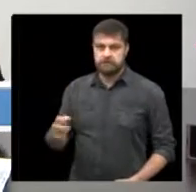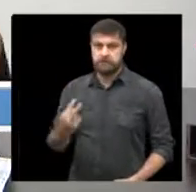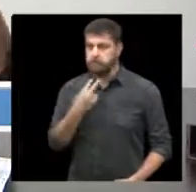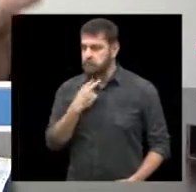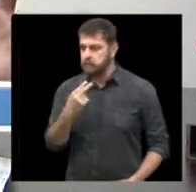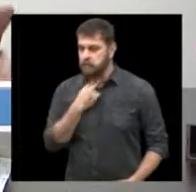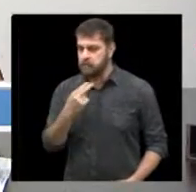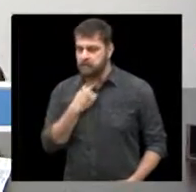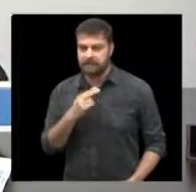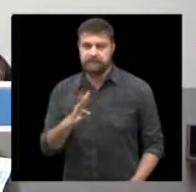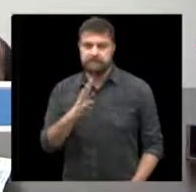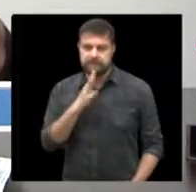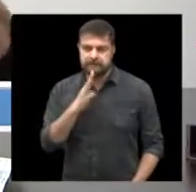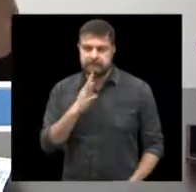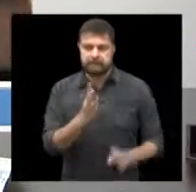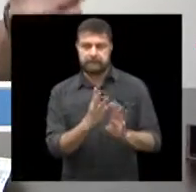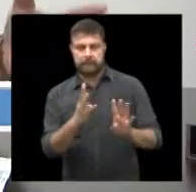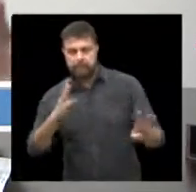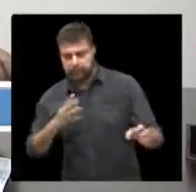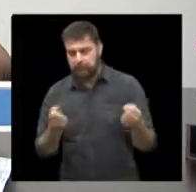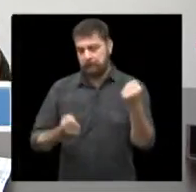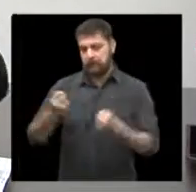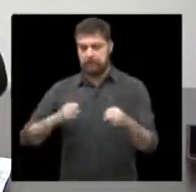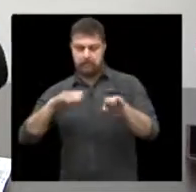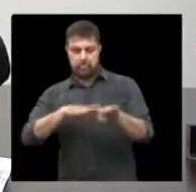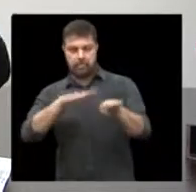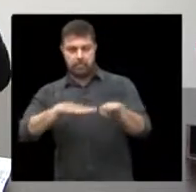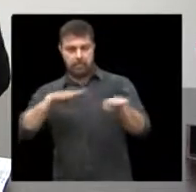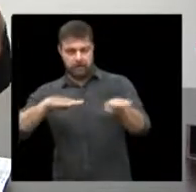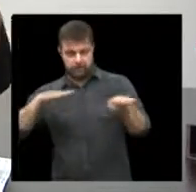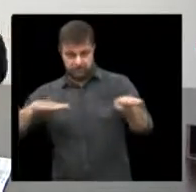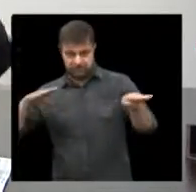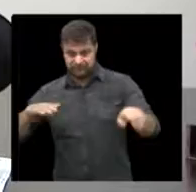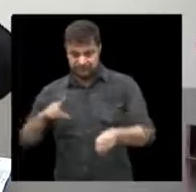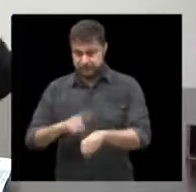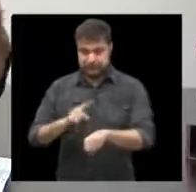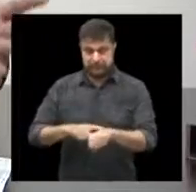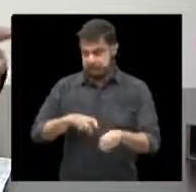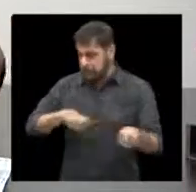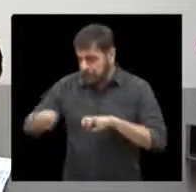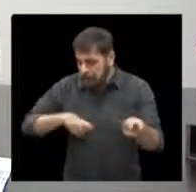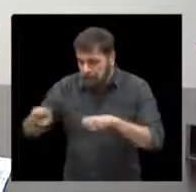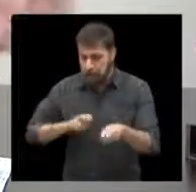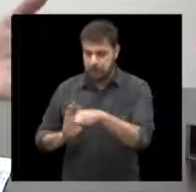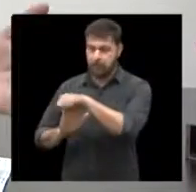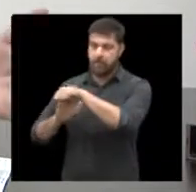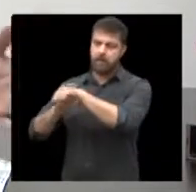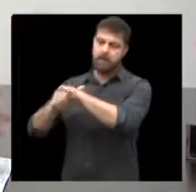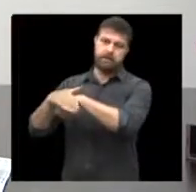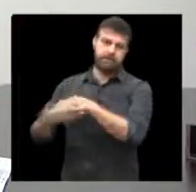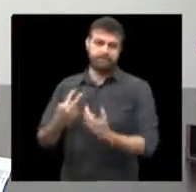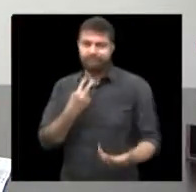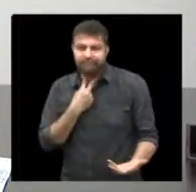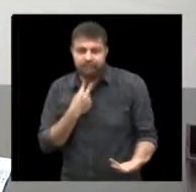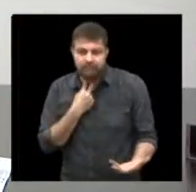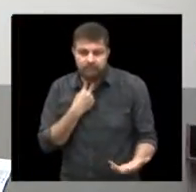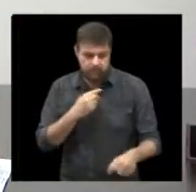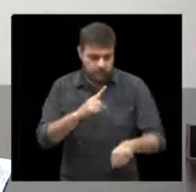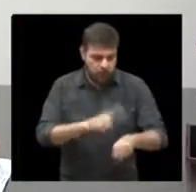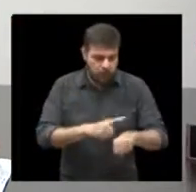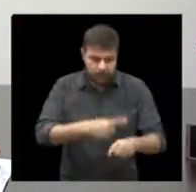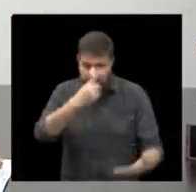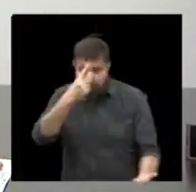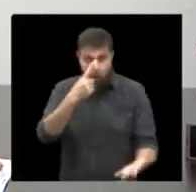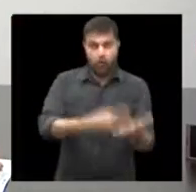para você que não quer enfrentar um trânsito, não é? Não tem tempo, tem só a noite, não tem problema. A hora que você